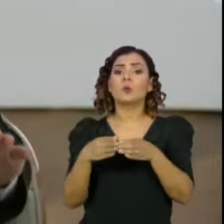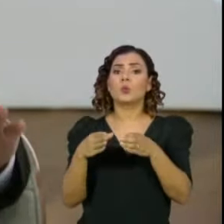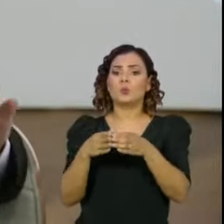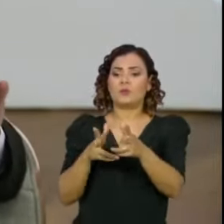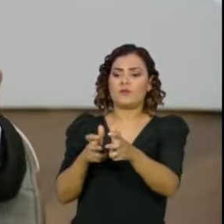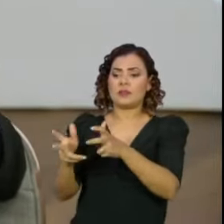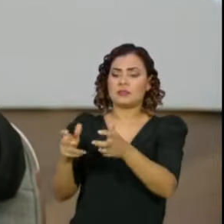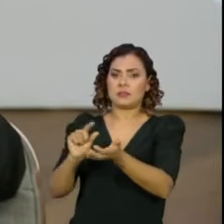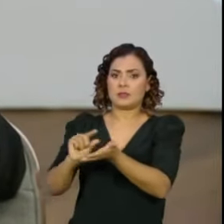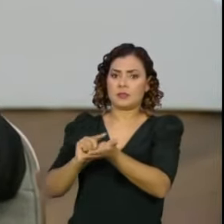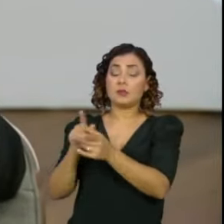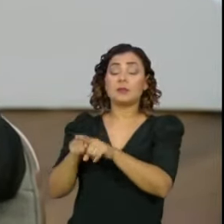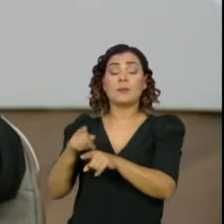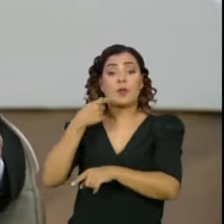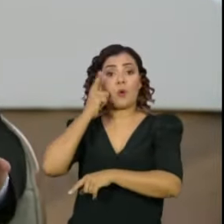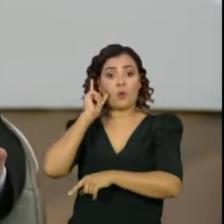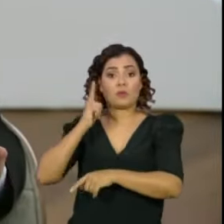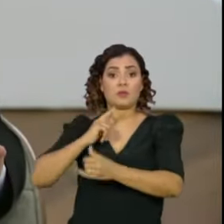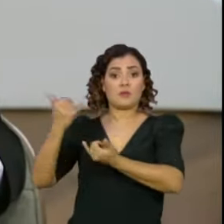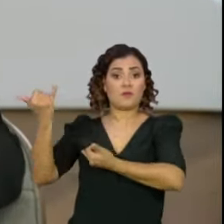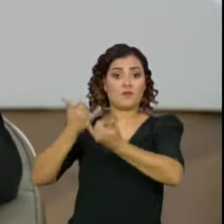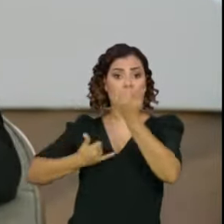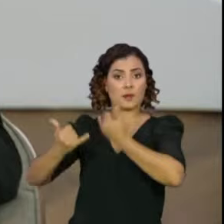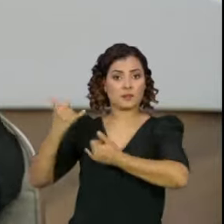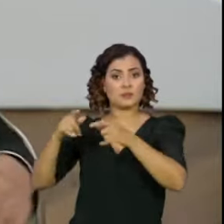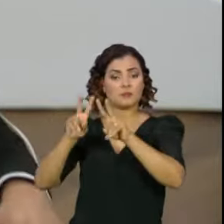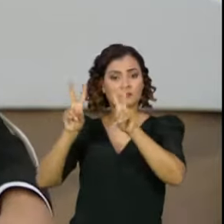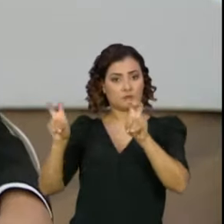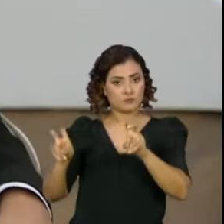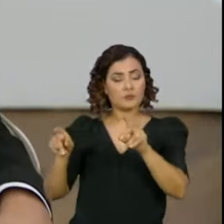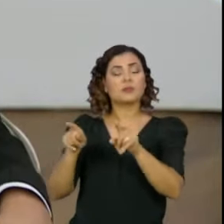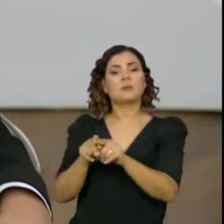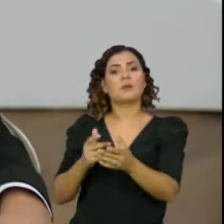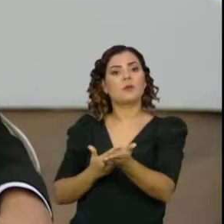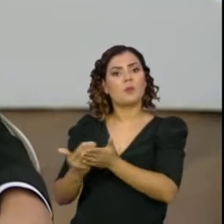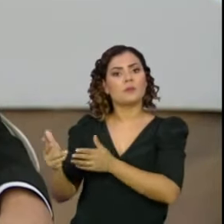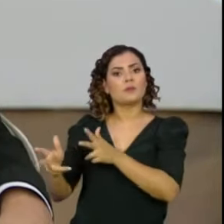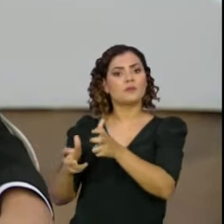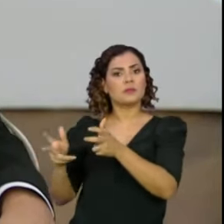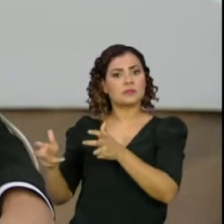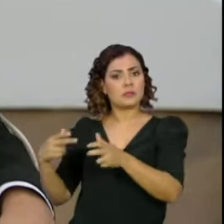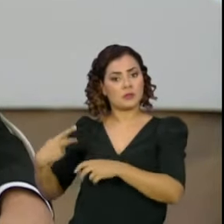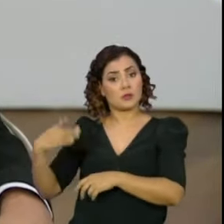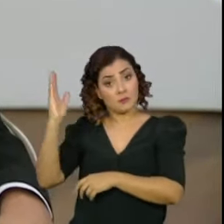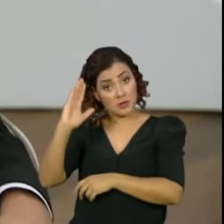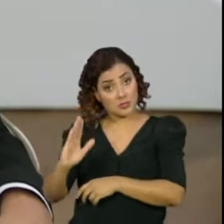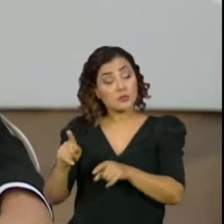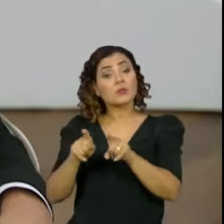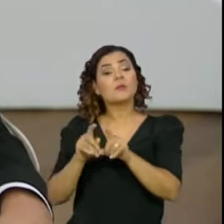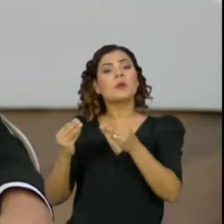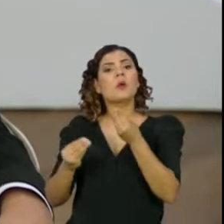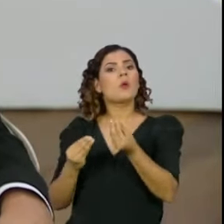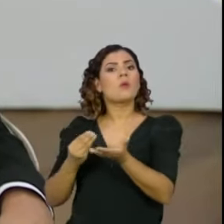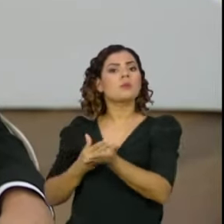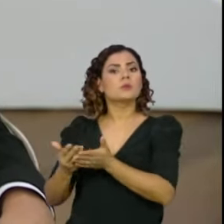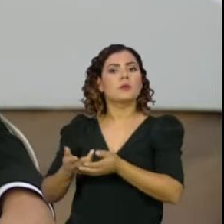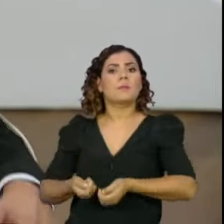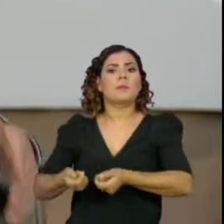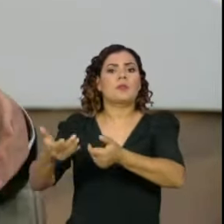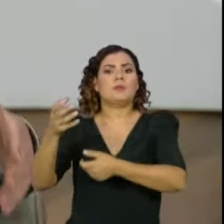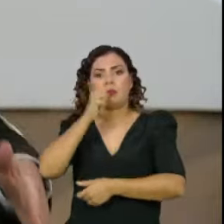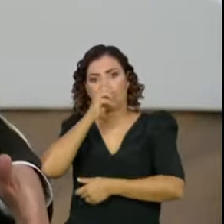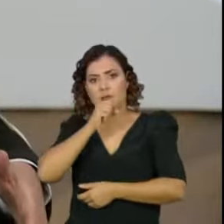vacina e ontem eu tive as informações relativamente à escala de vacinação no Brasil e a própria implantação do auxílio